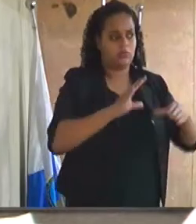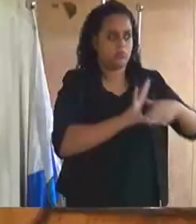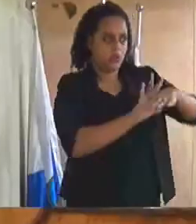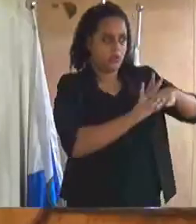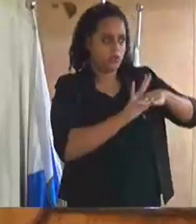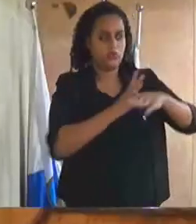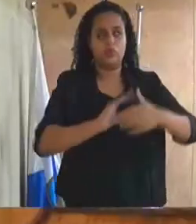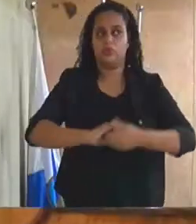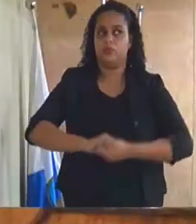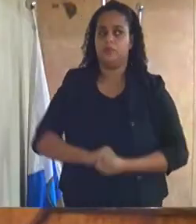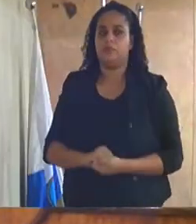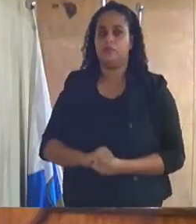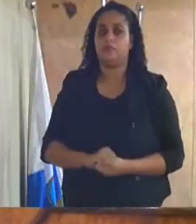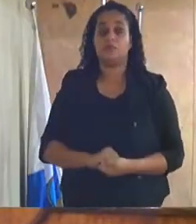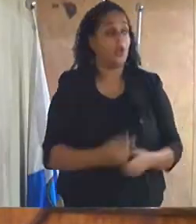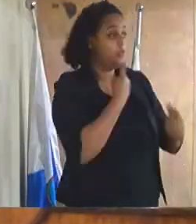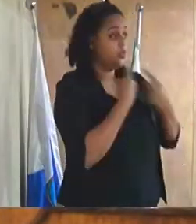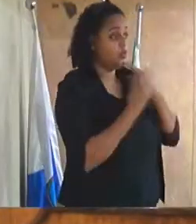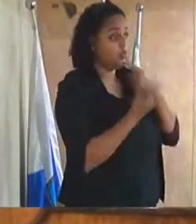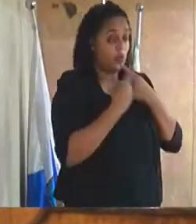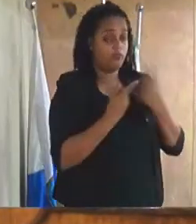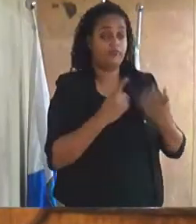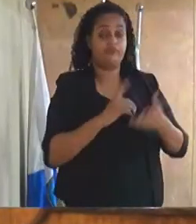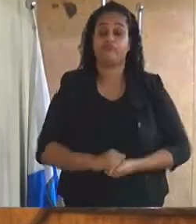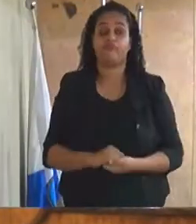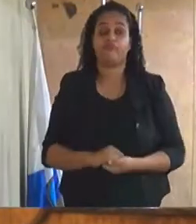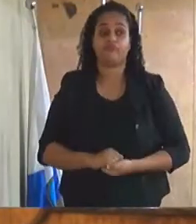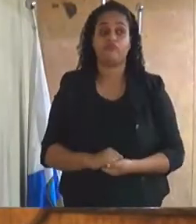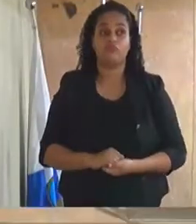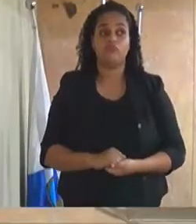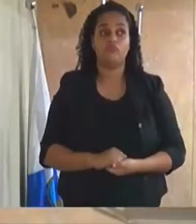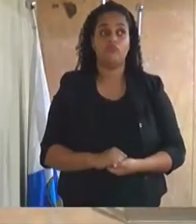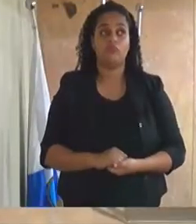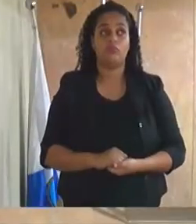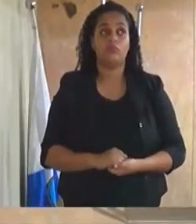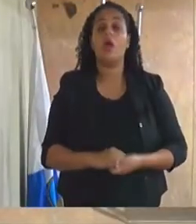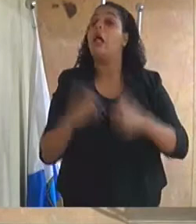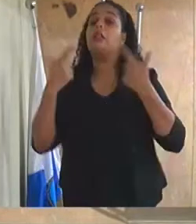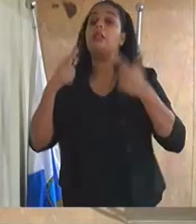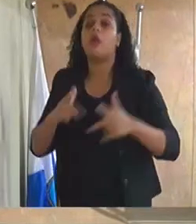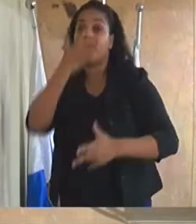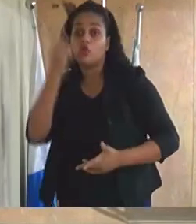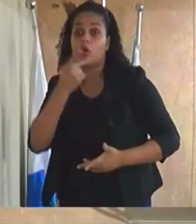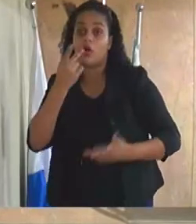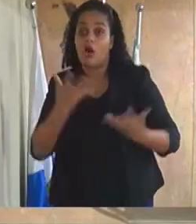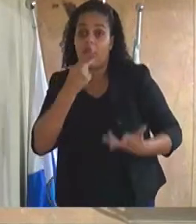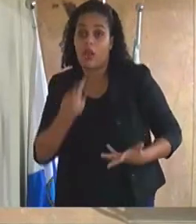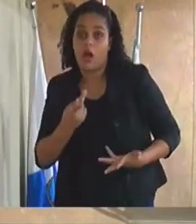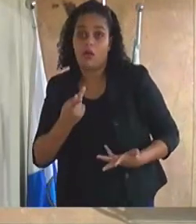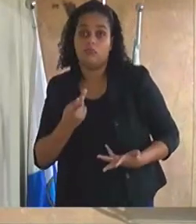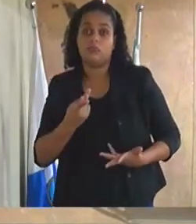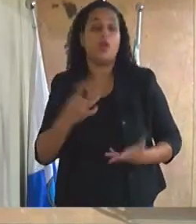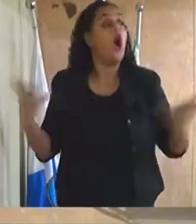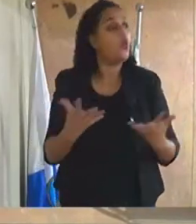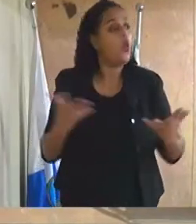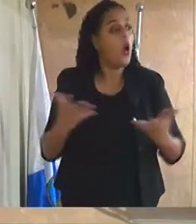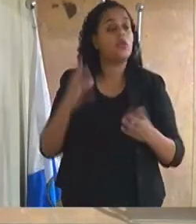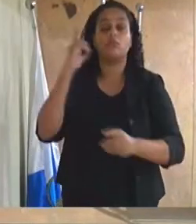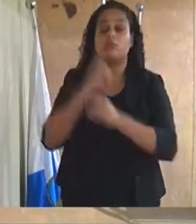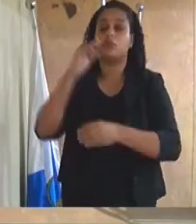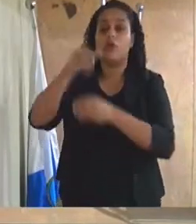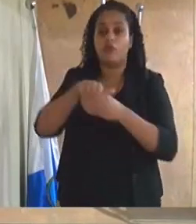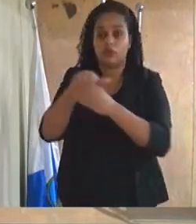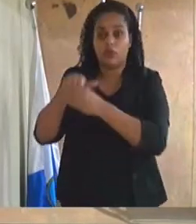matéria encontra-se em discussão não havendo quem queira discutir a matéria encontra-se em votação